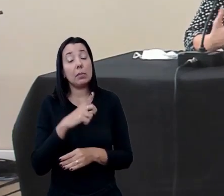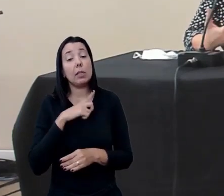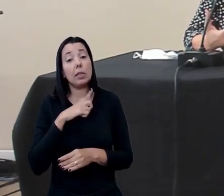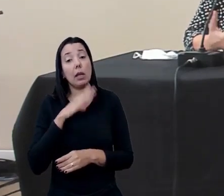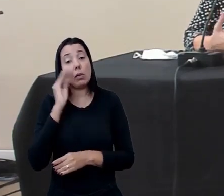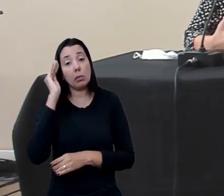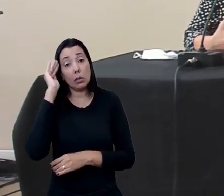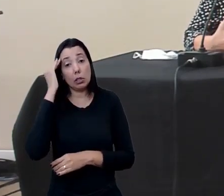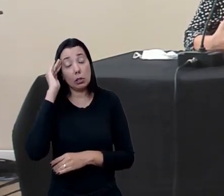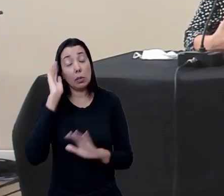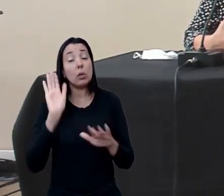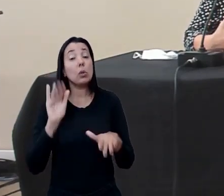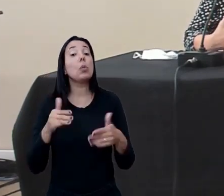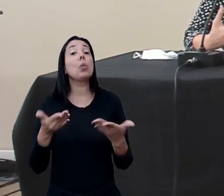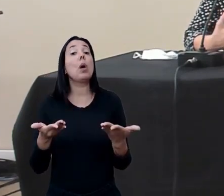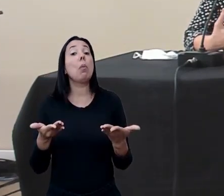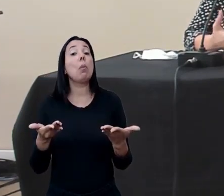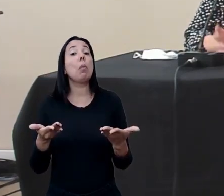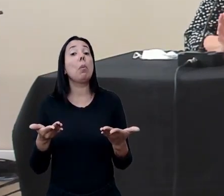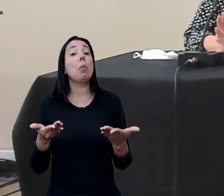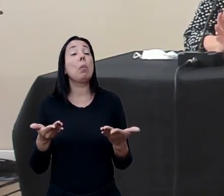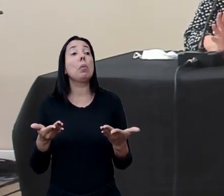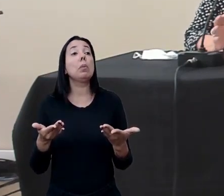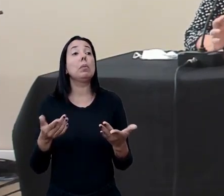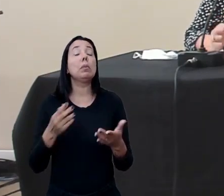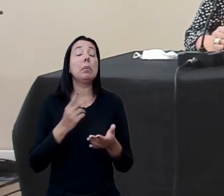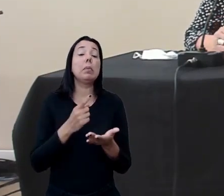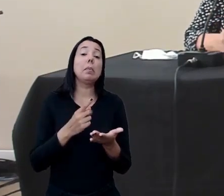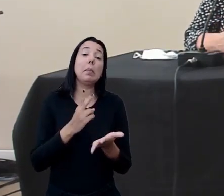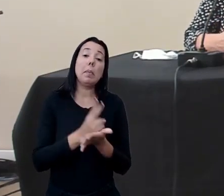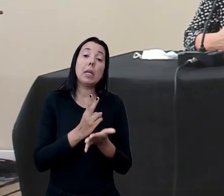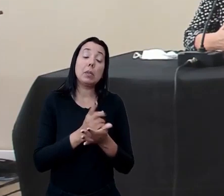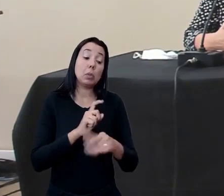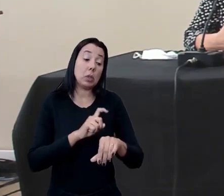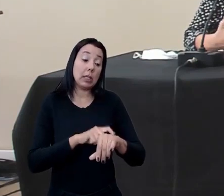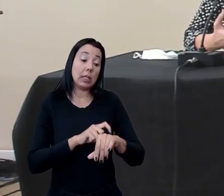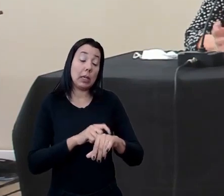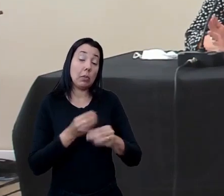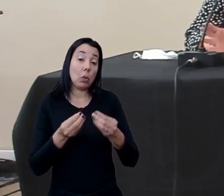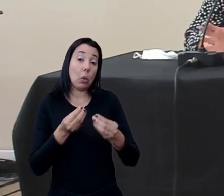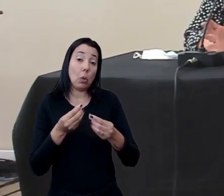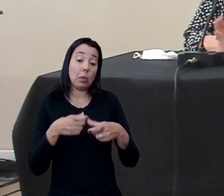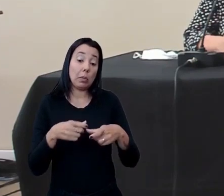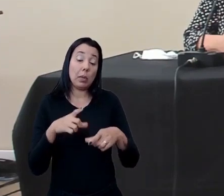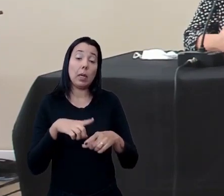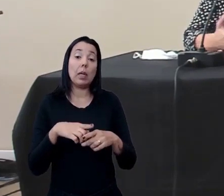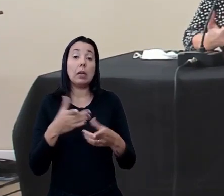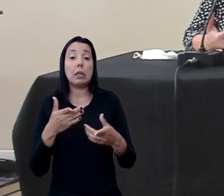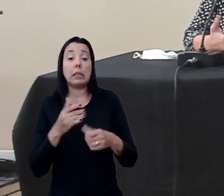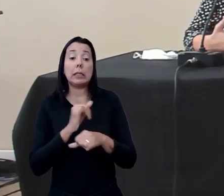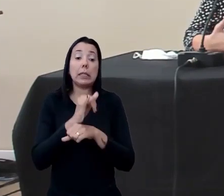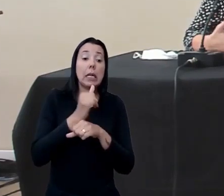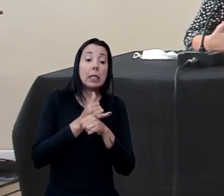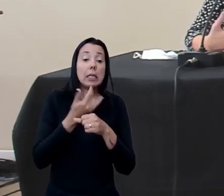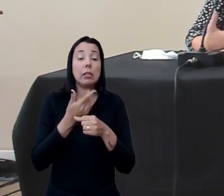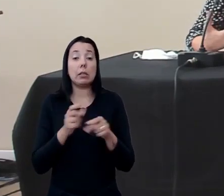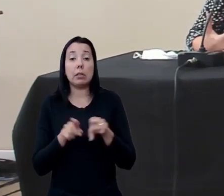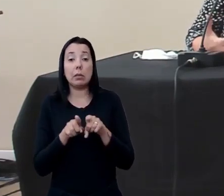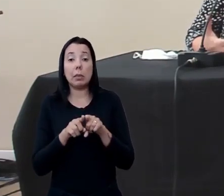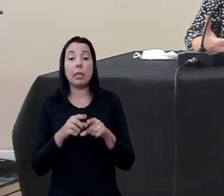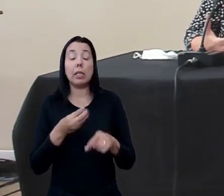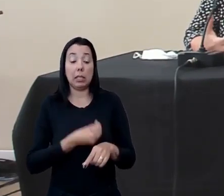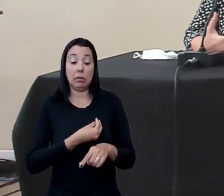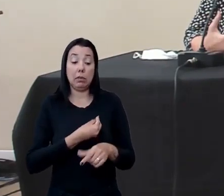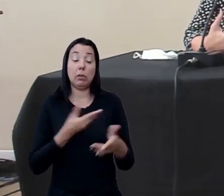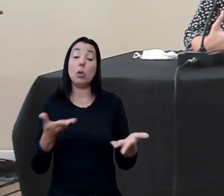entendimento diante das condições uma avaliação diante de condições muito extraordinárias que são aquelas que a gente